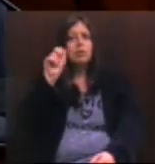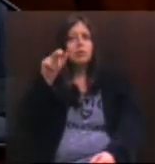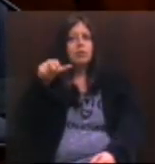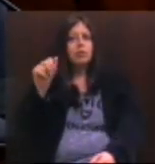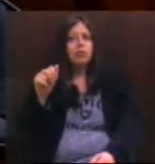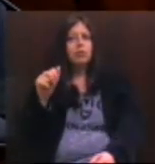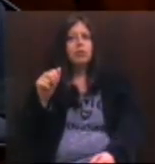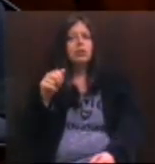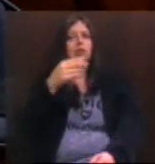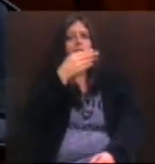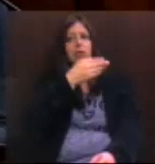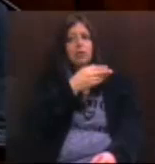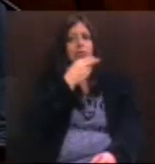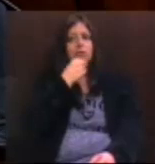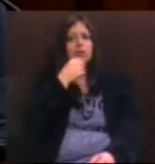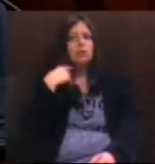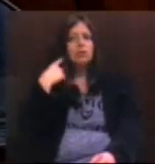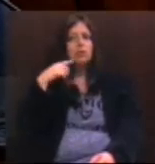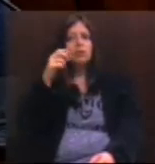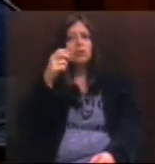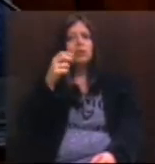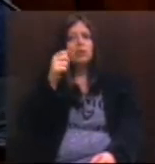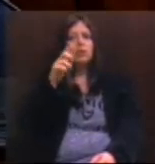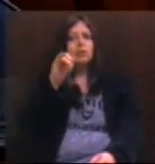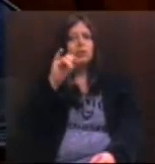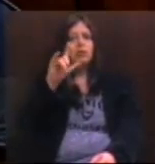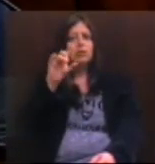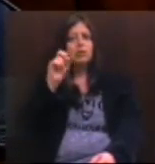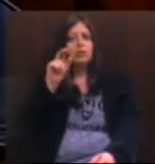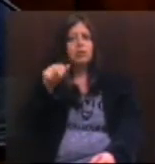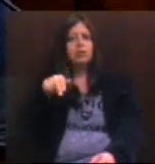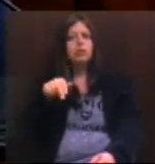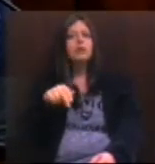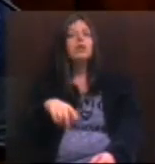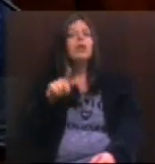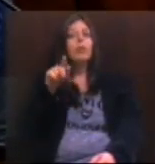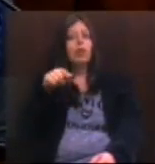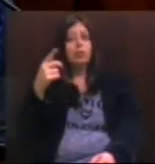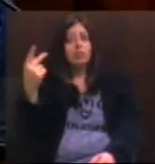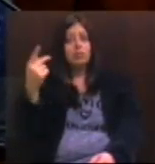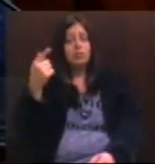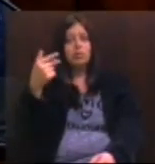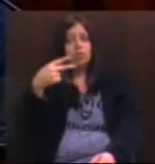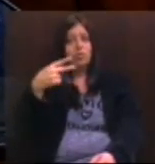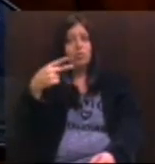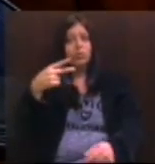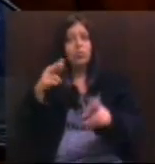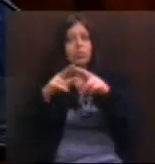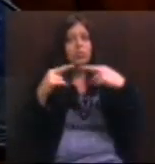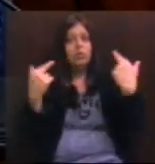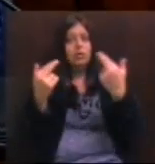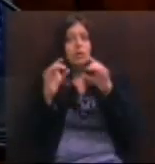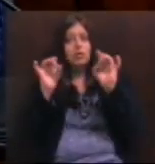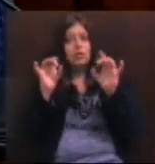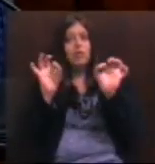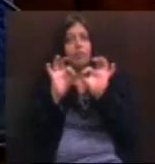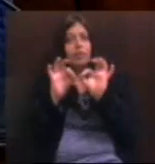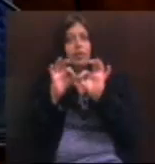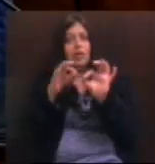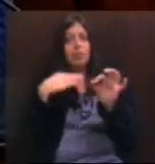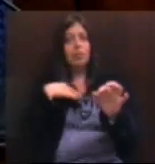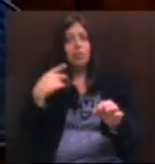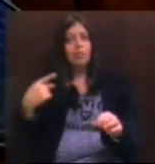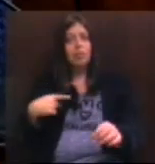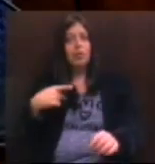representa, a deputada Dilson Troca. Porém, é o segundo grande expediente realizado pelo meu partido, PCdoB, em que as